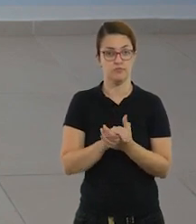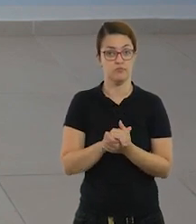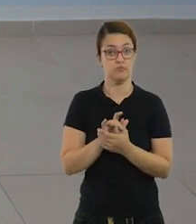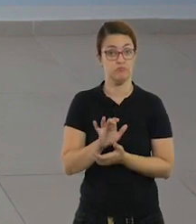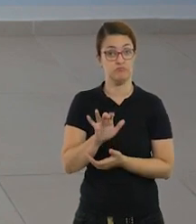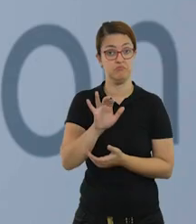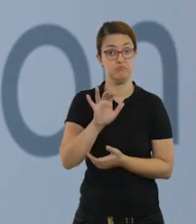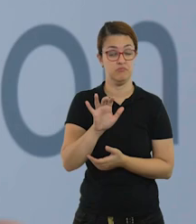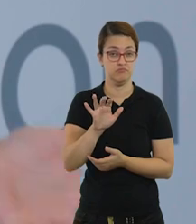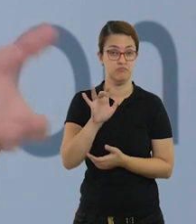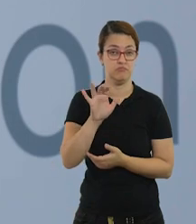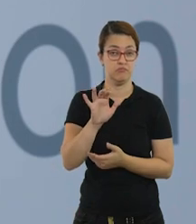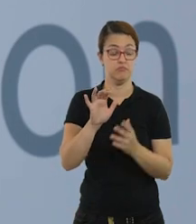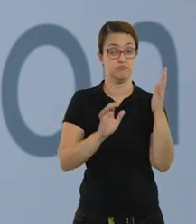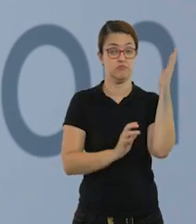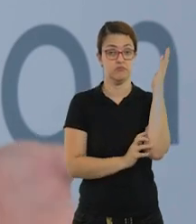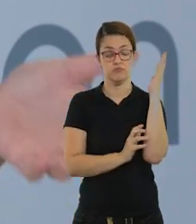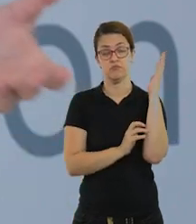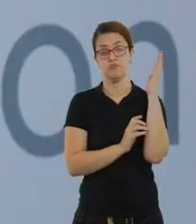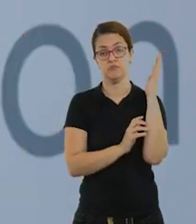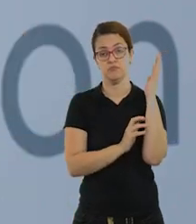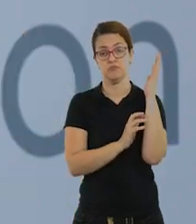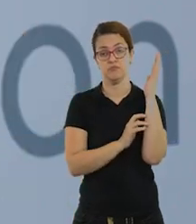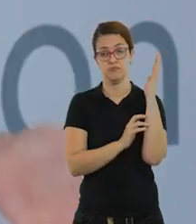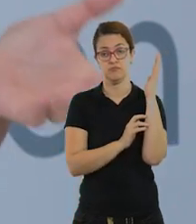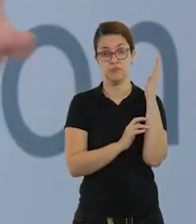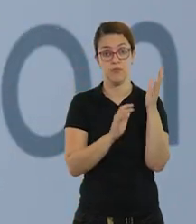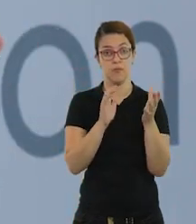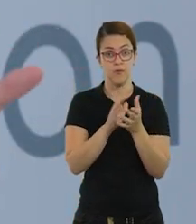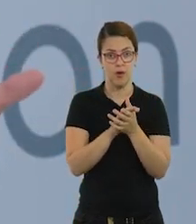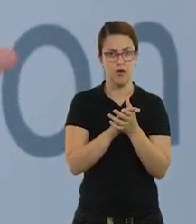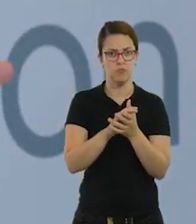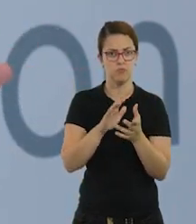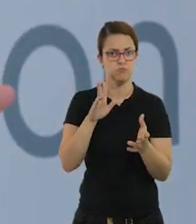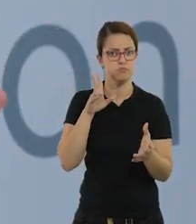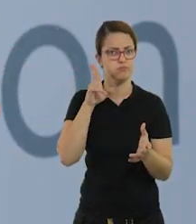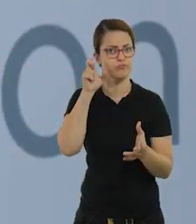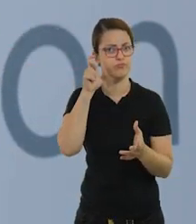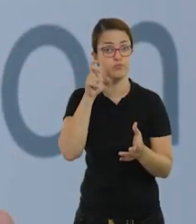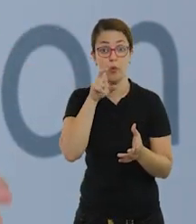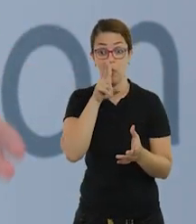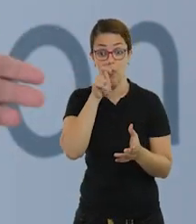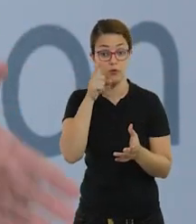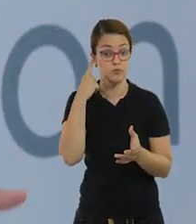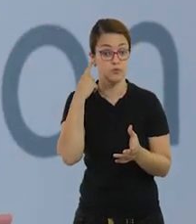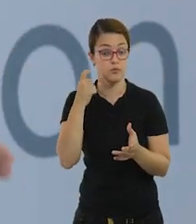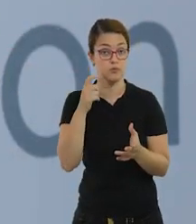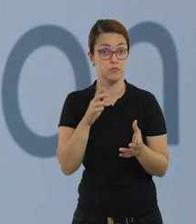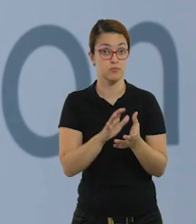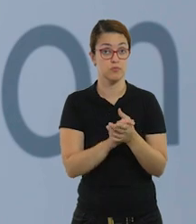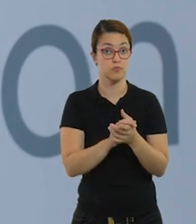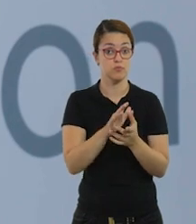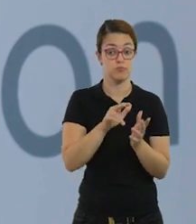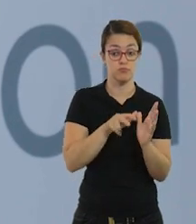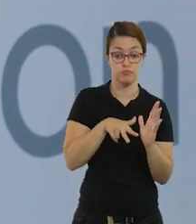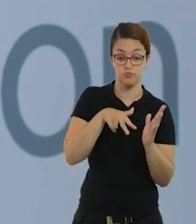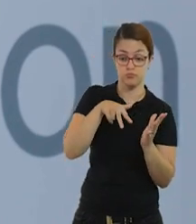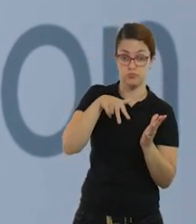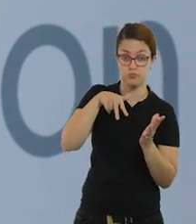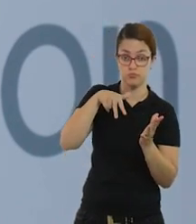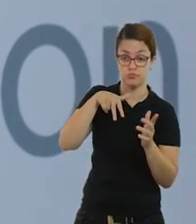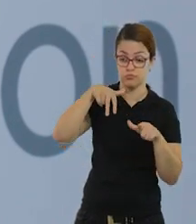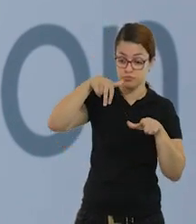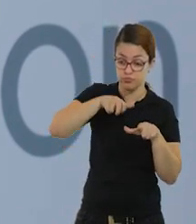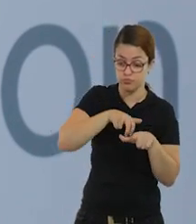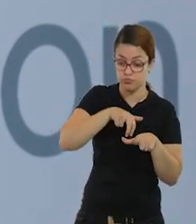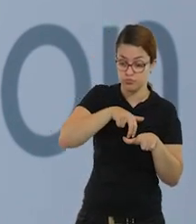assim, ó. A Dona Aranha subiu pela parede. Essa batida mais forte será o momento que ele vai pular